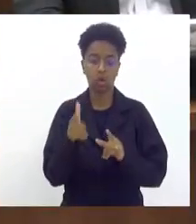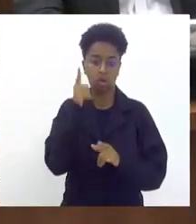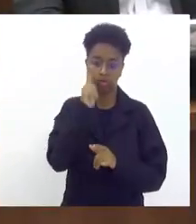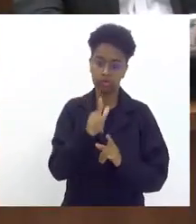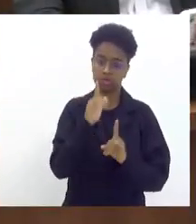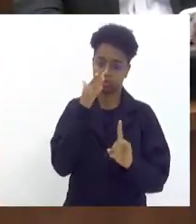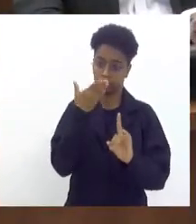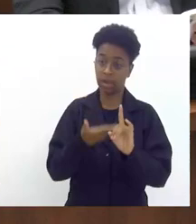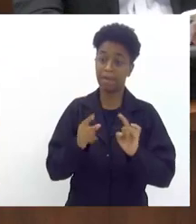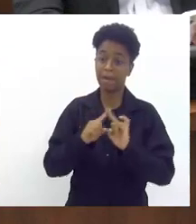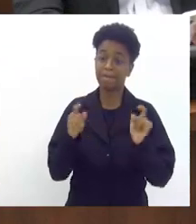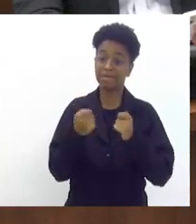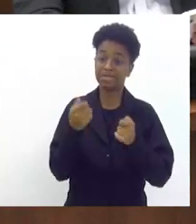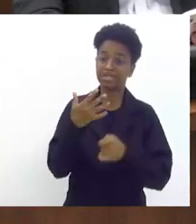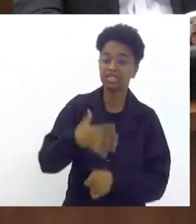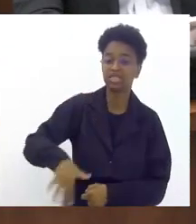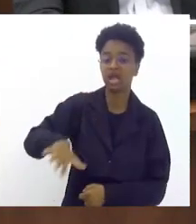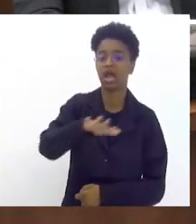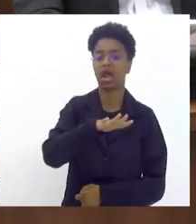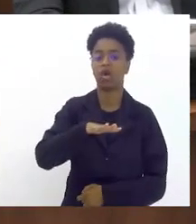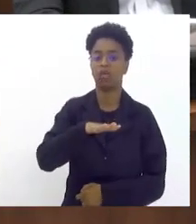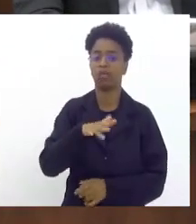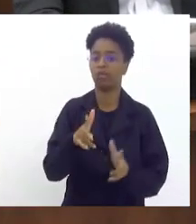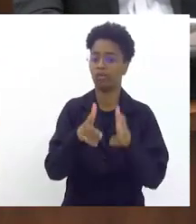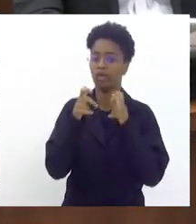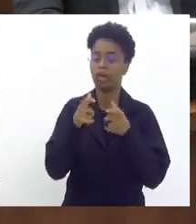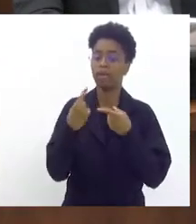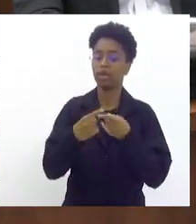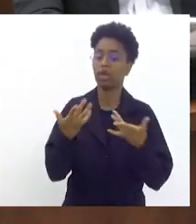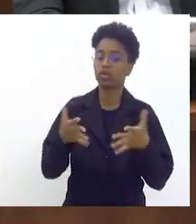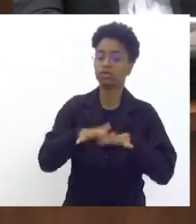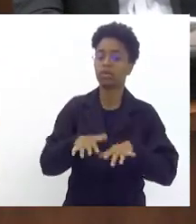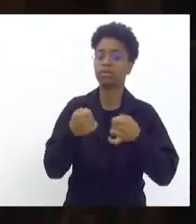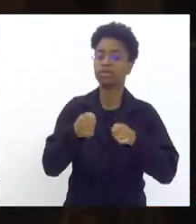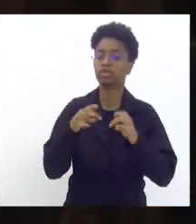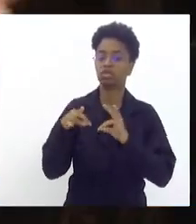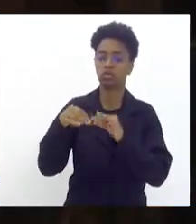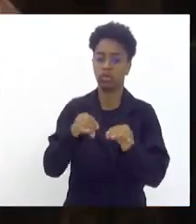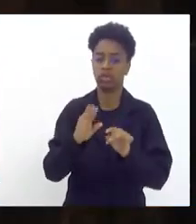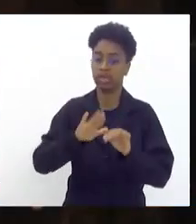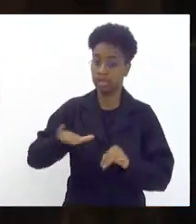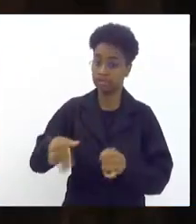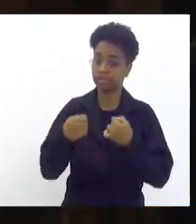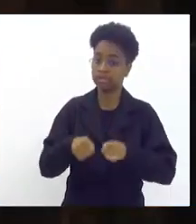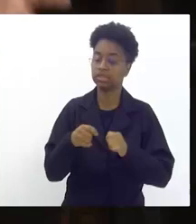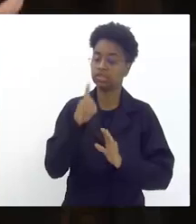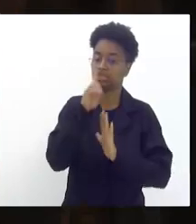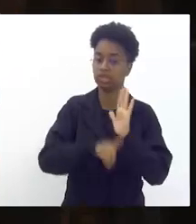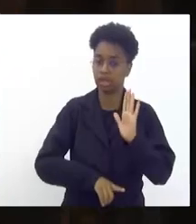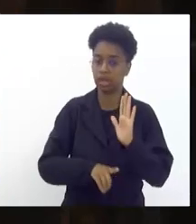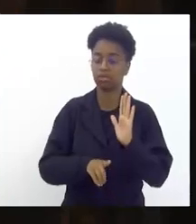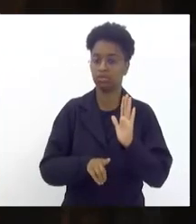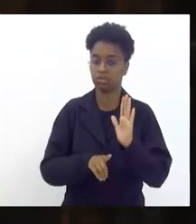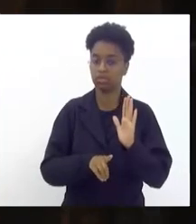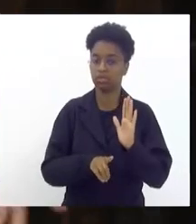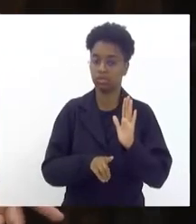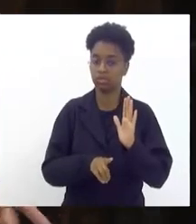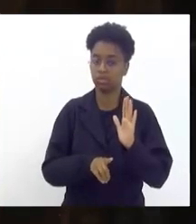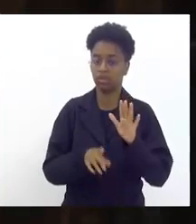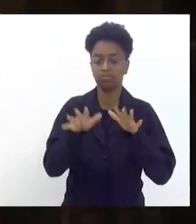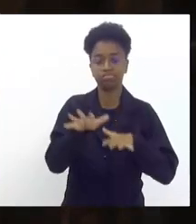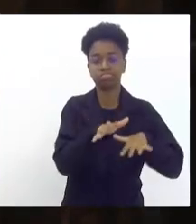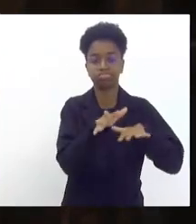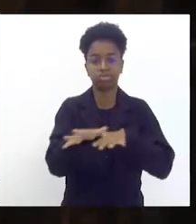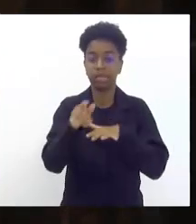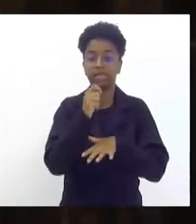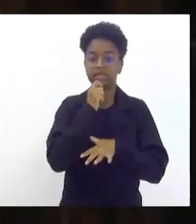precisa reconhecer num todo a inclusão tem que ser de todo nossas crianças tem que ter direito a desfilar